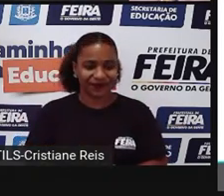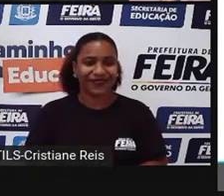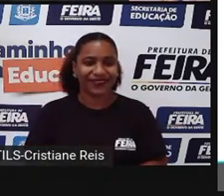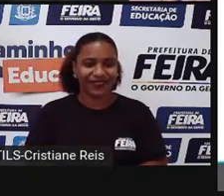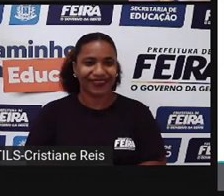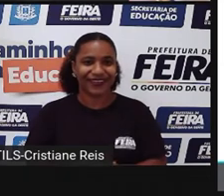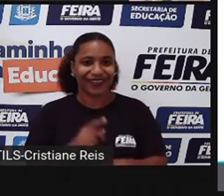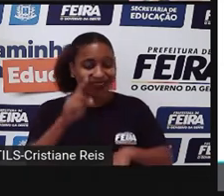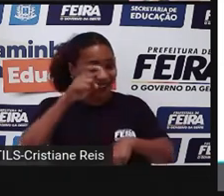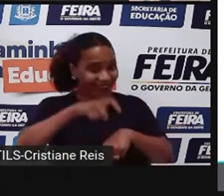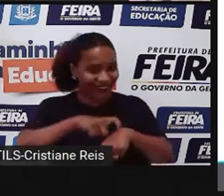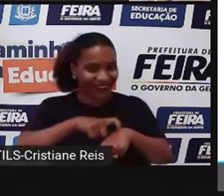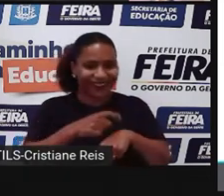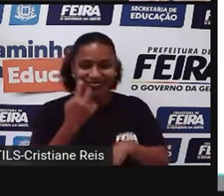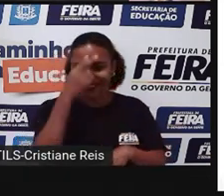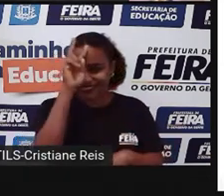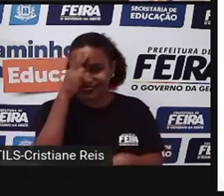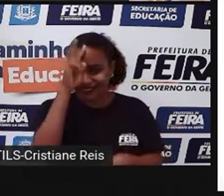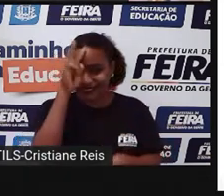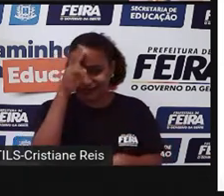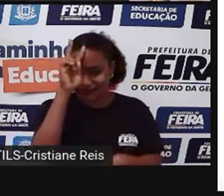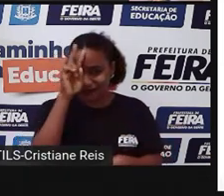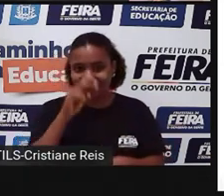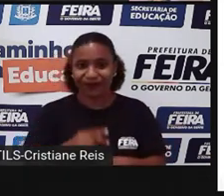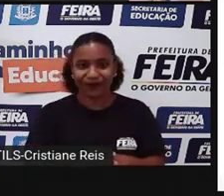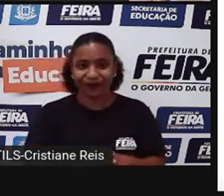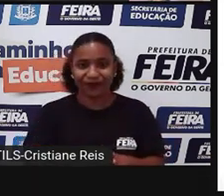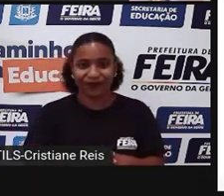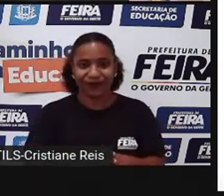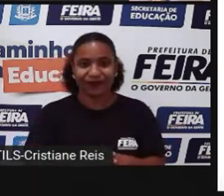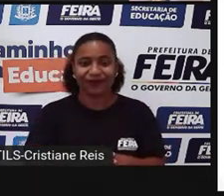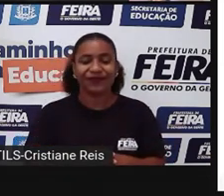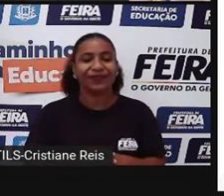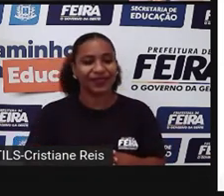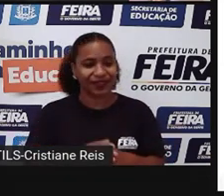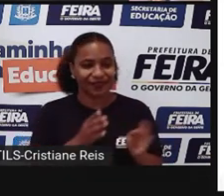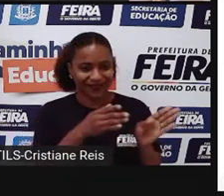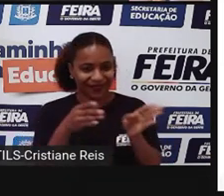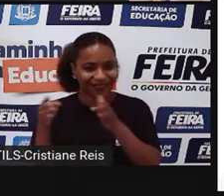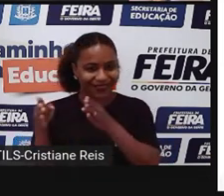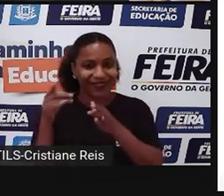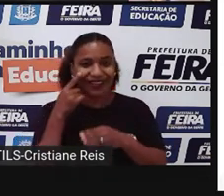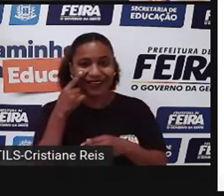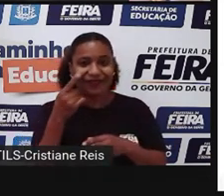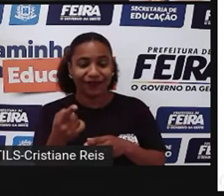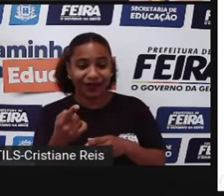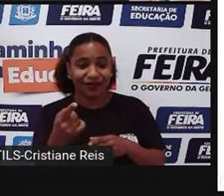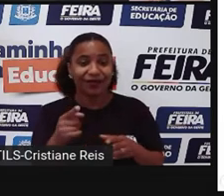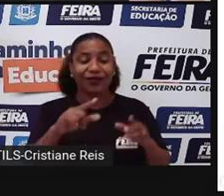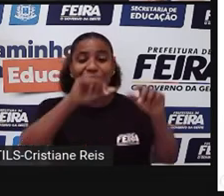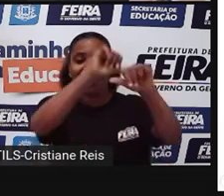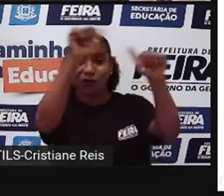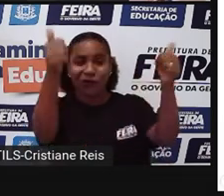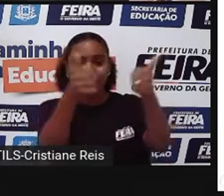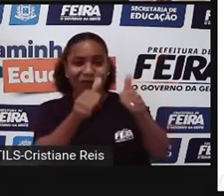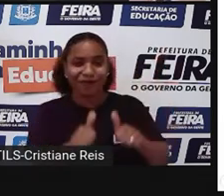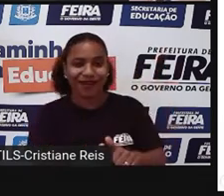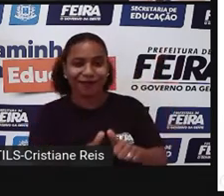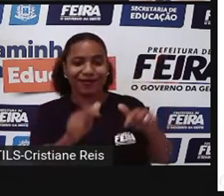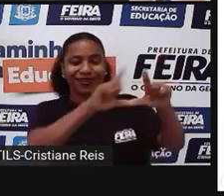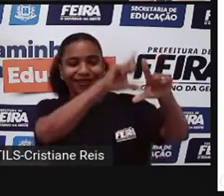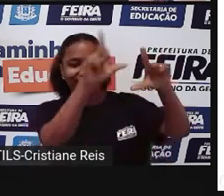hora da história. Essa história, pode passar o próximo slide? Aí é o mapa da África e eu circulei uma